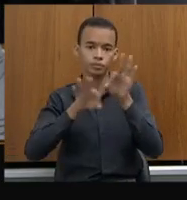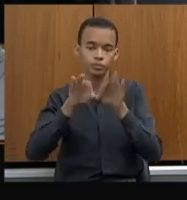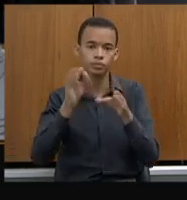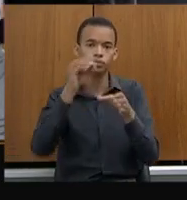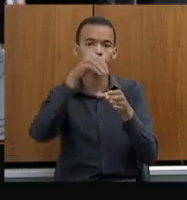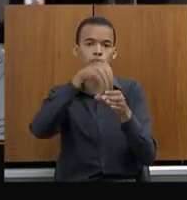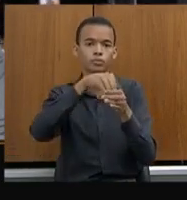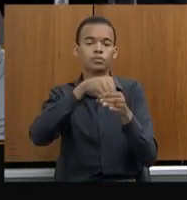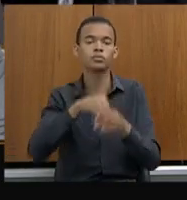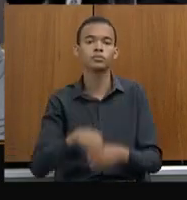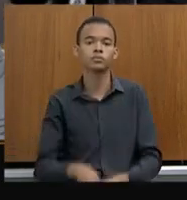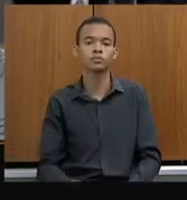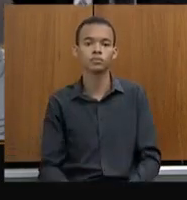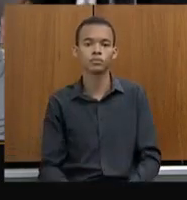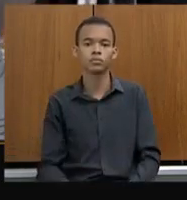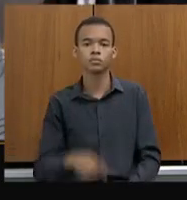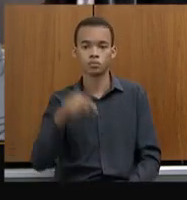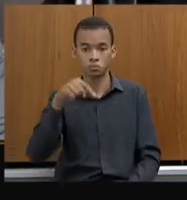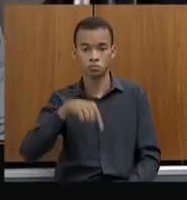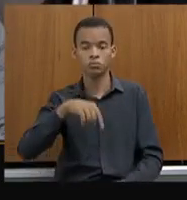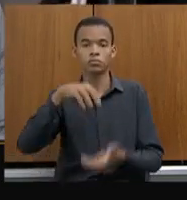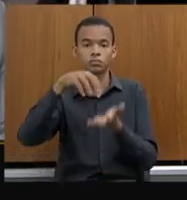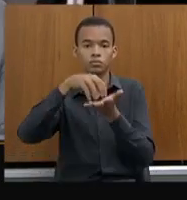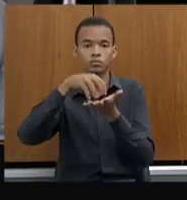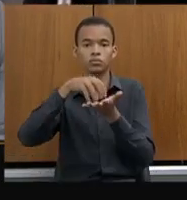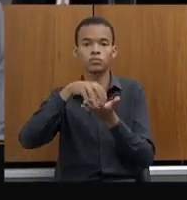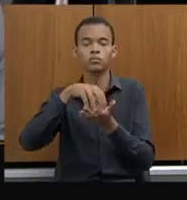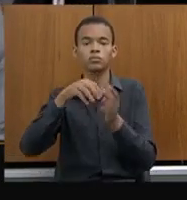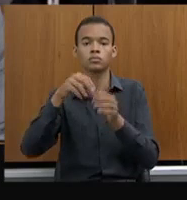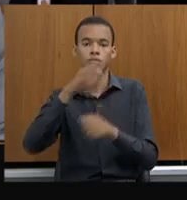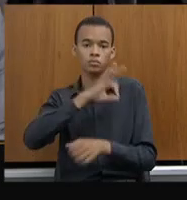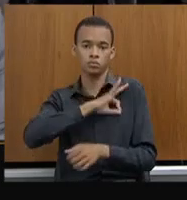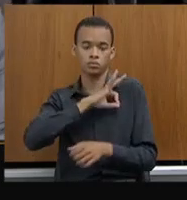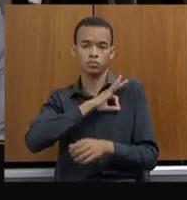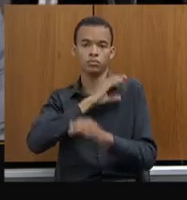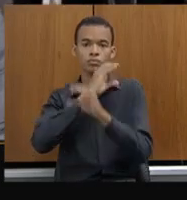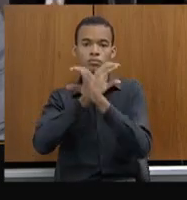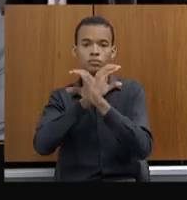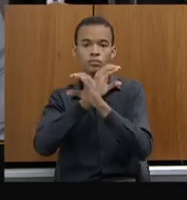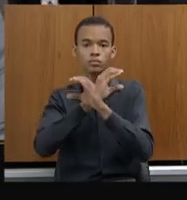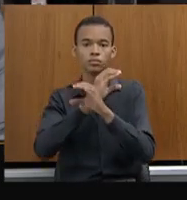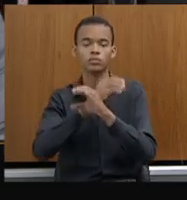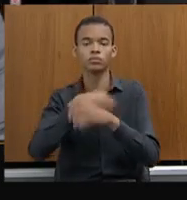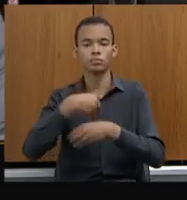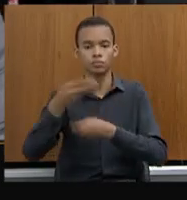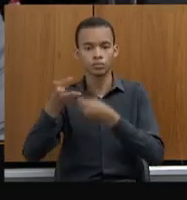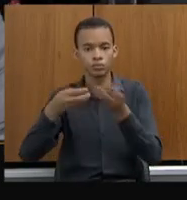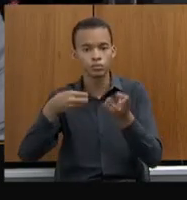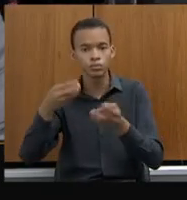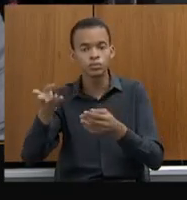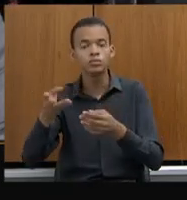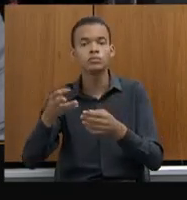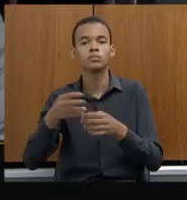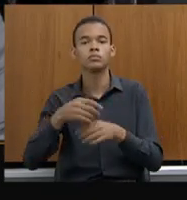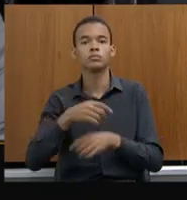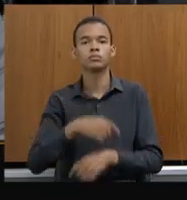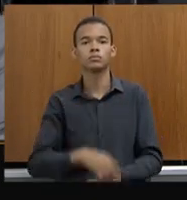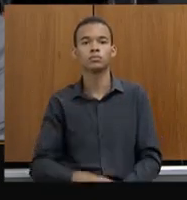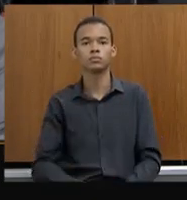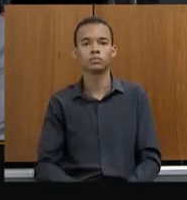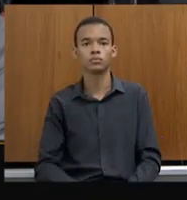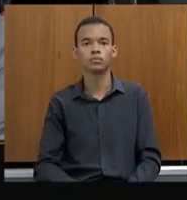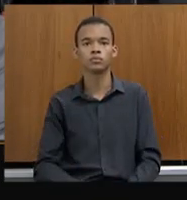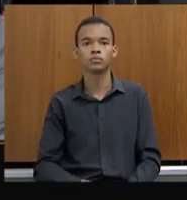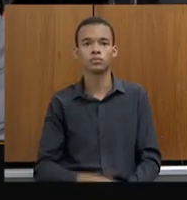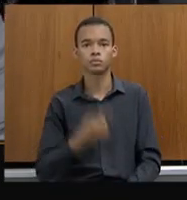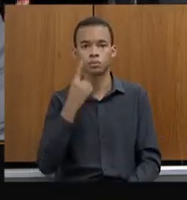unidades de plantão na Polícia Civil de Minas Gerais e distribuídos da forma que está ali. 14